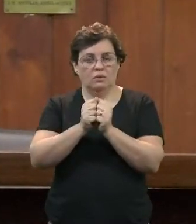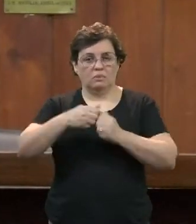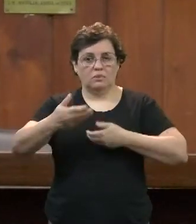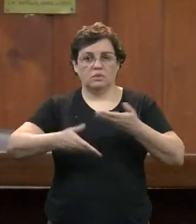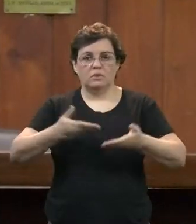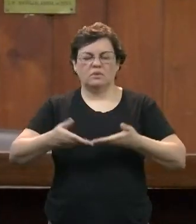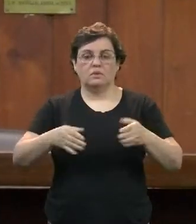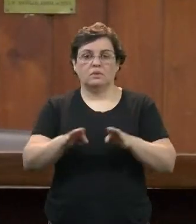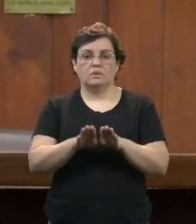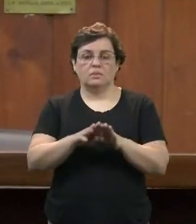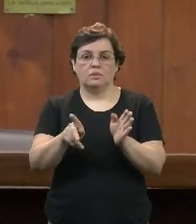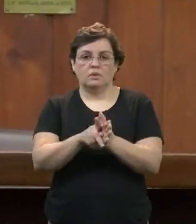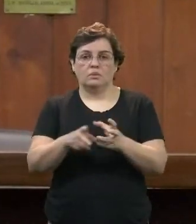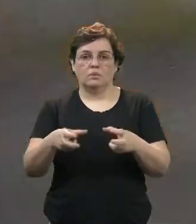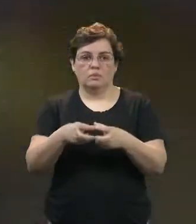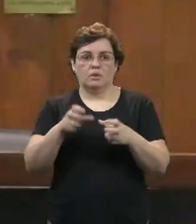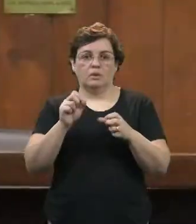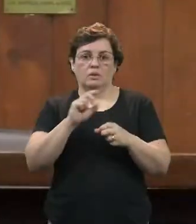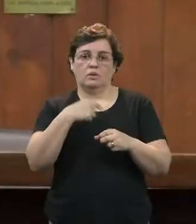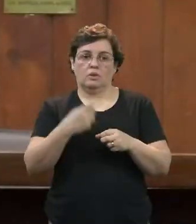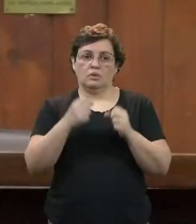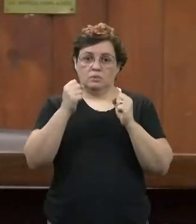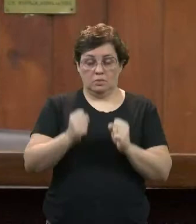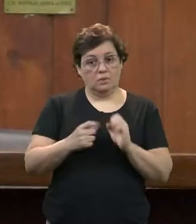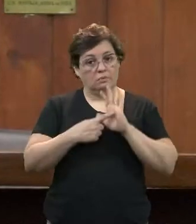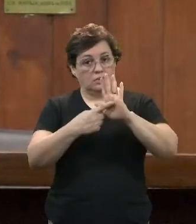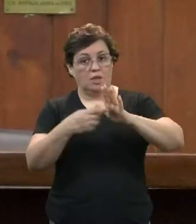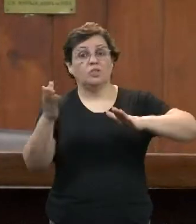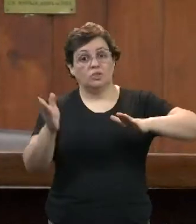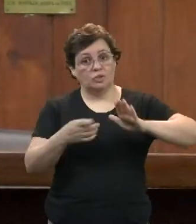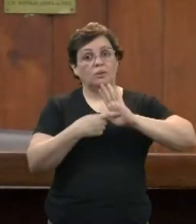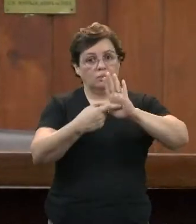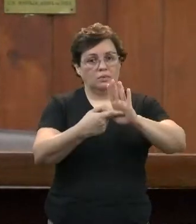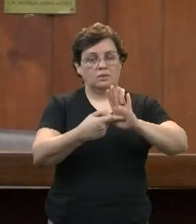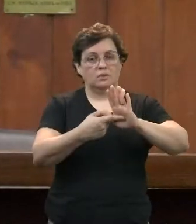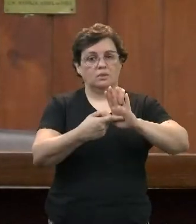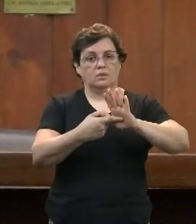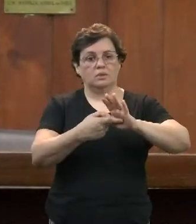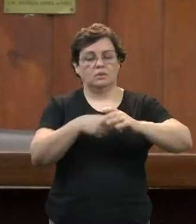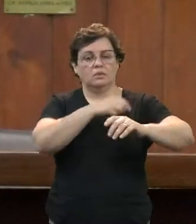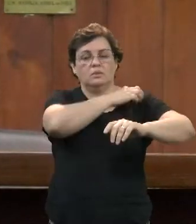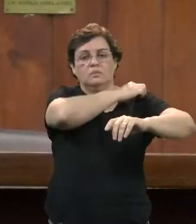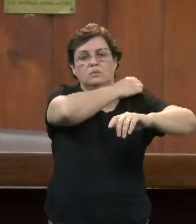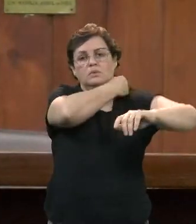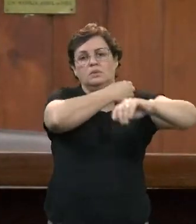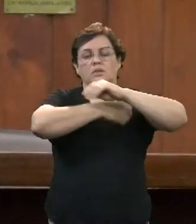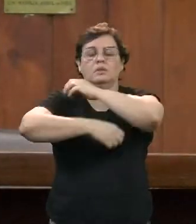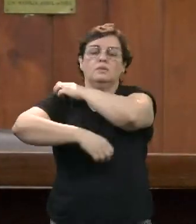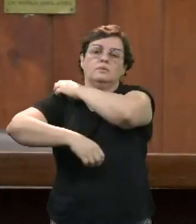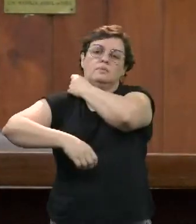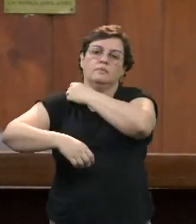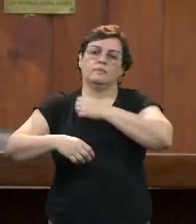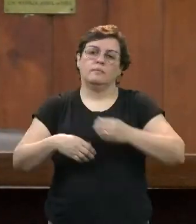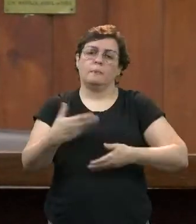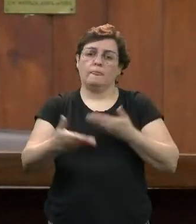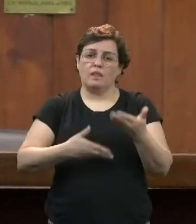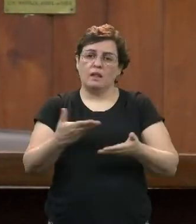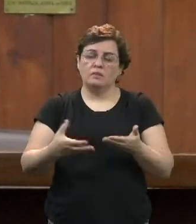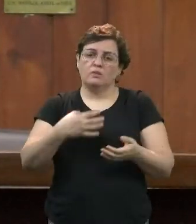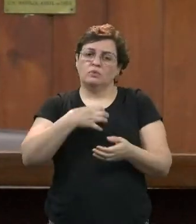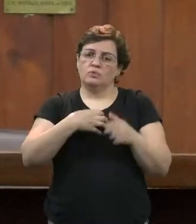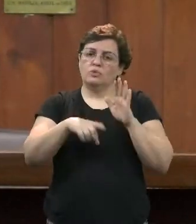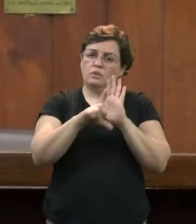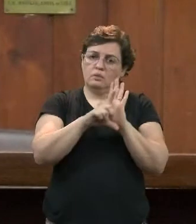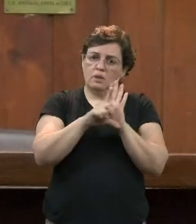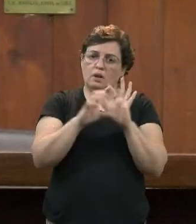ajudá-los, que a gente poderia apresentar, como já foi apresentado, e que atende, Marcos, de uma forma legal a